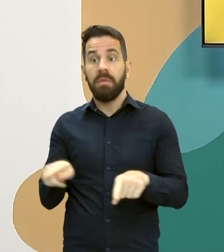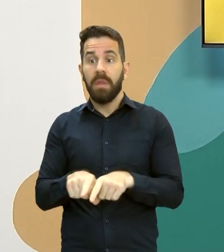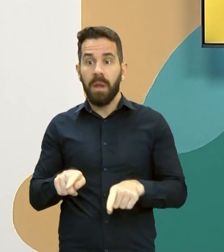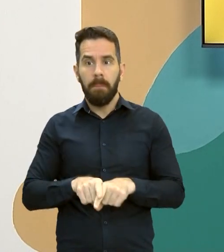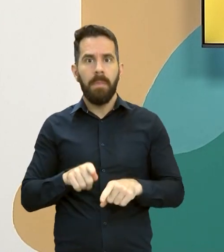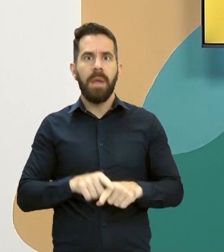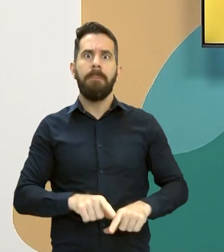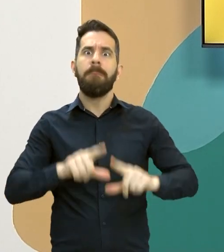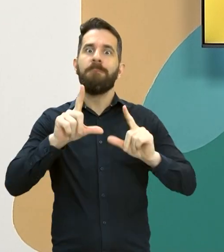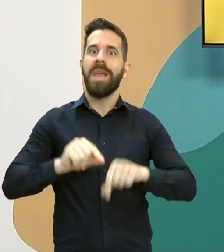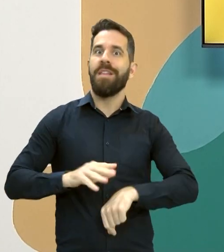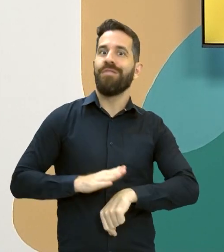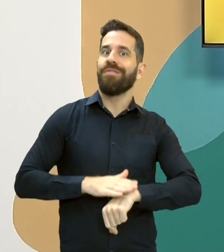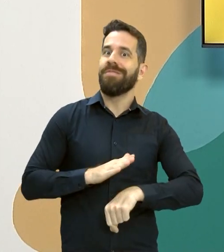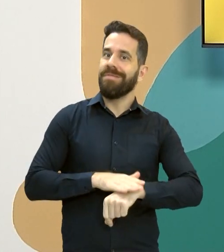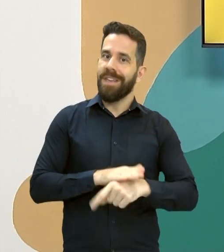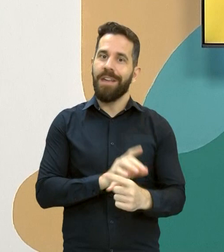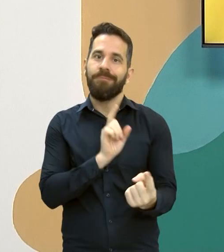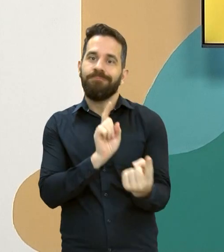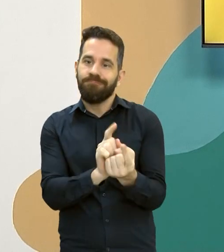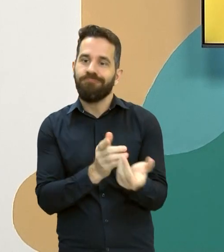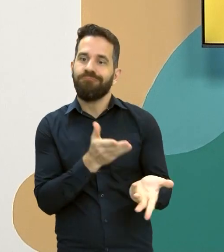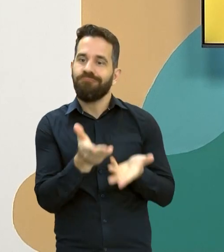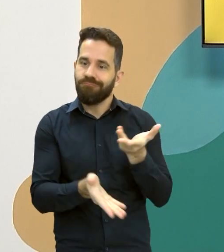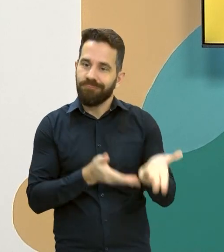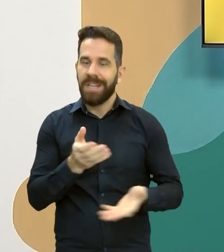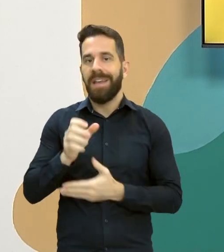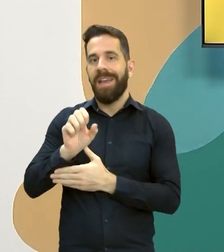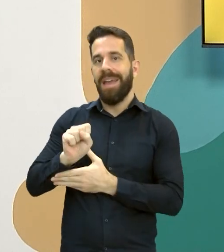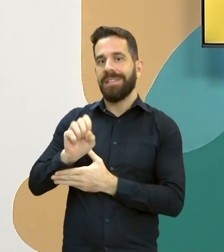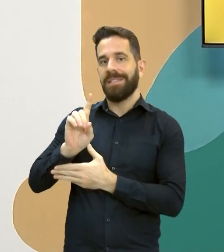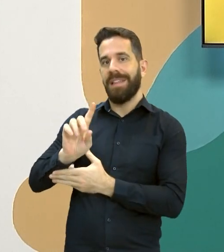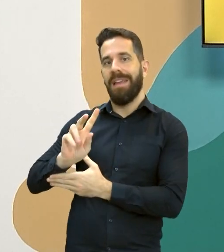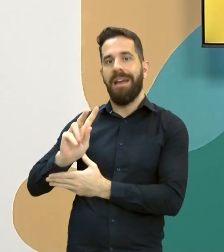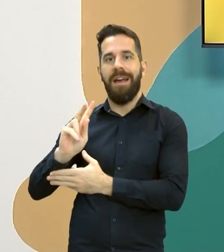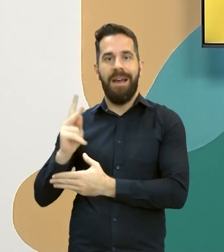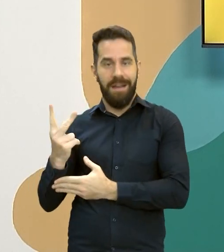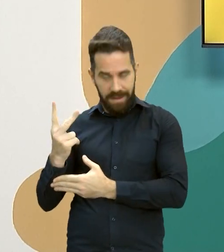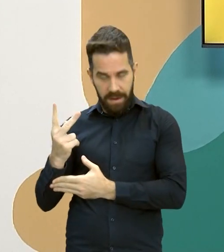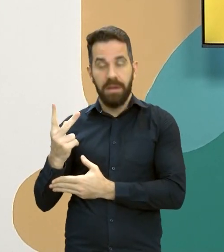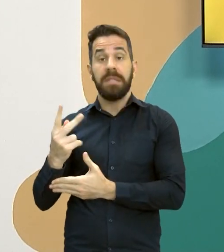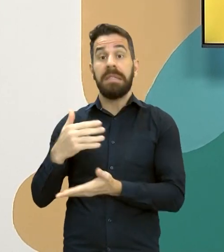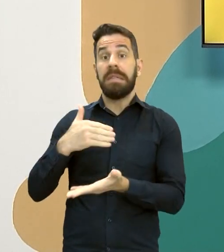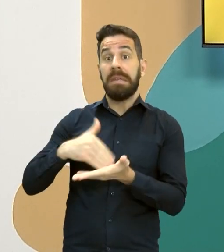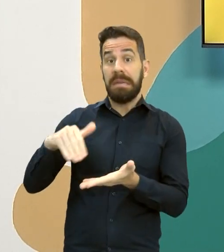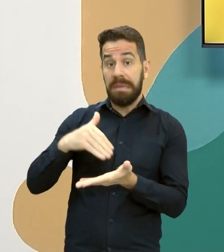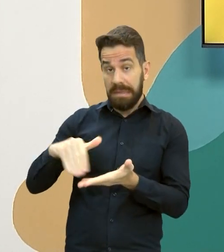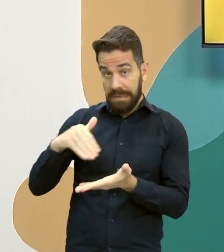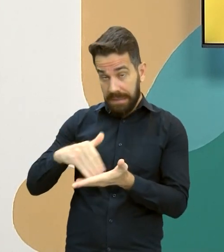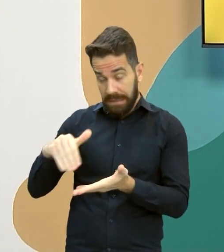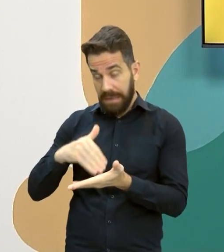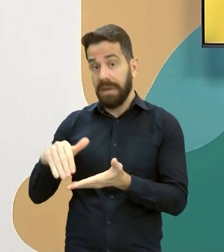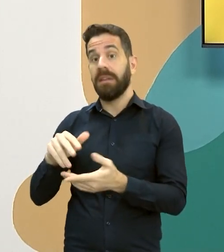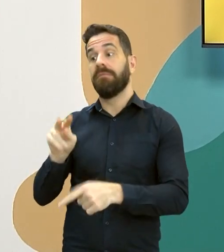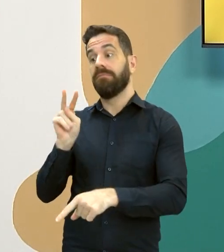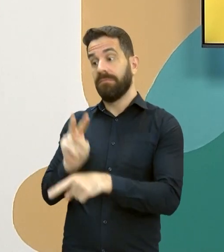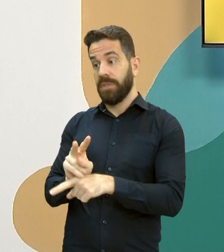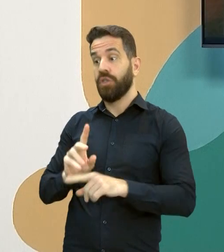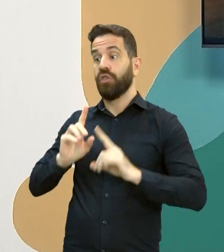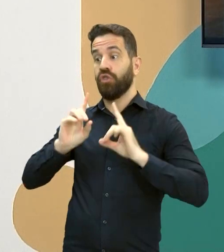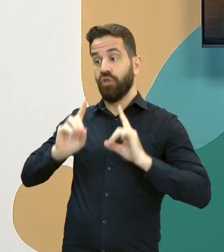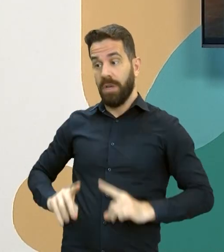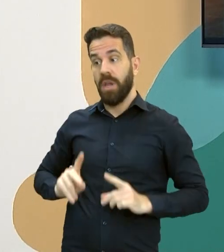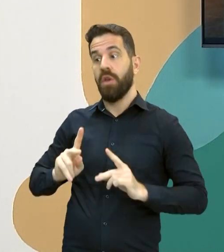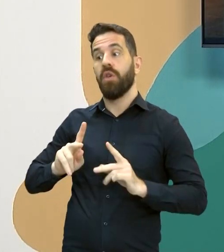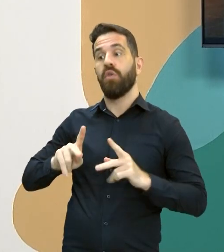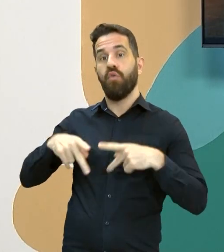atendimentos realizados pela Secretaria de Promoção da Segurança e Direitos Humanos da UFG. Quem traz essas informações para a gente ao vivo